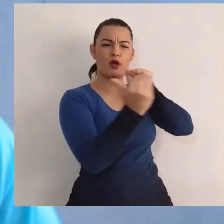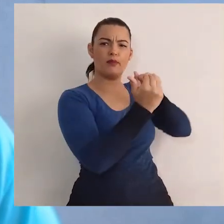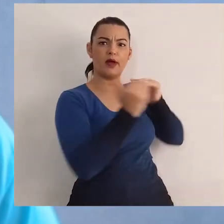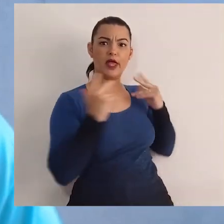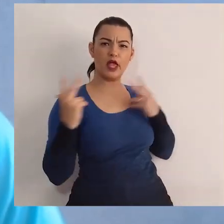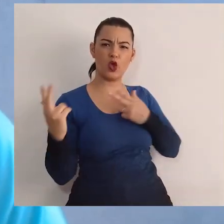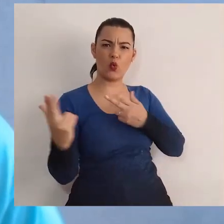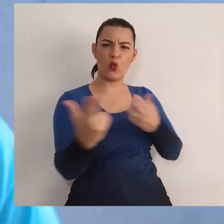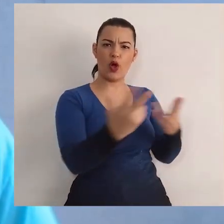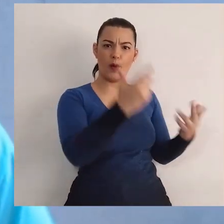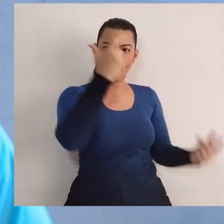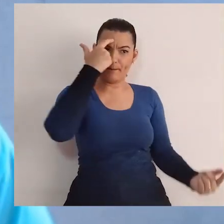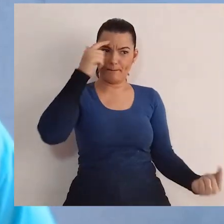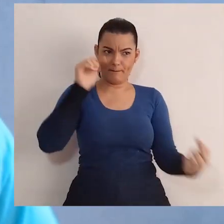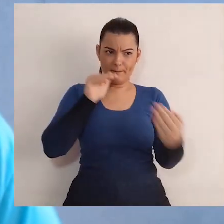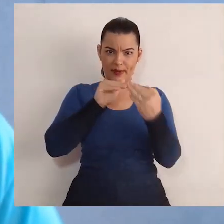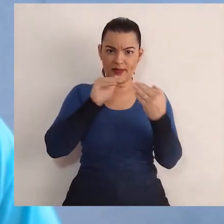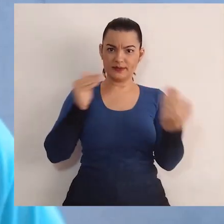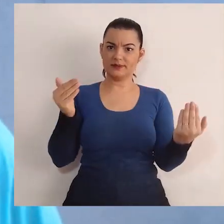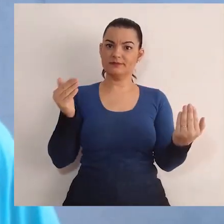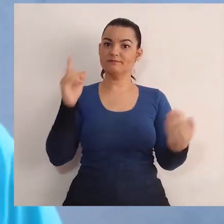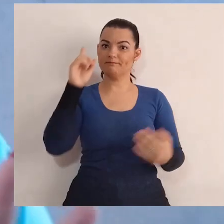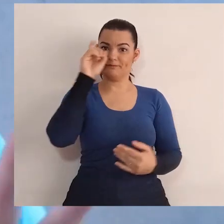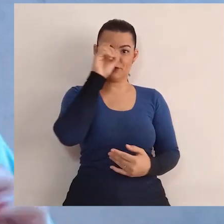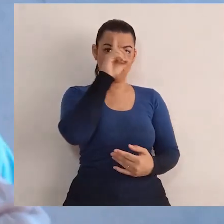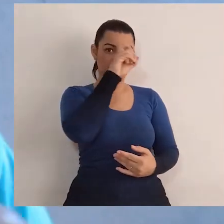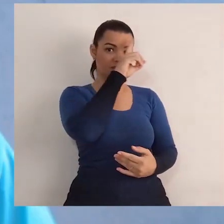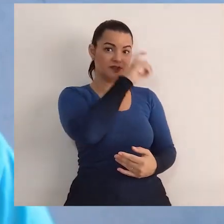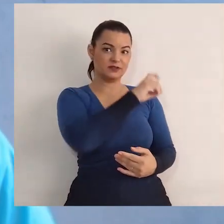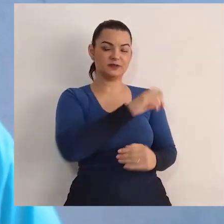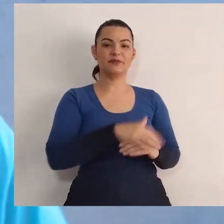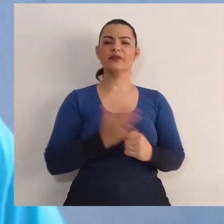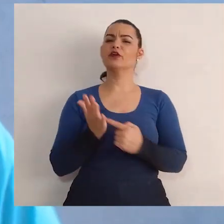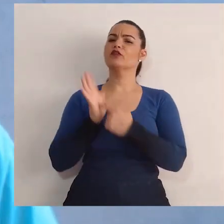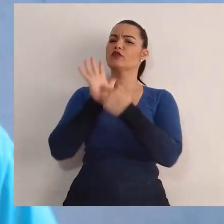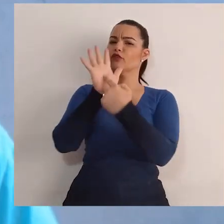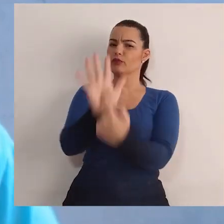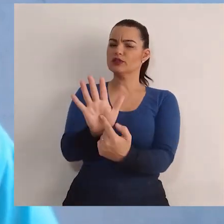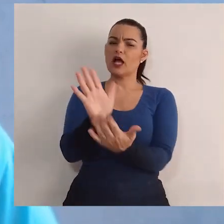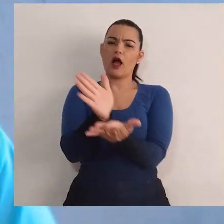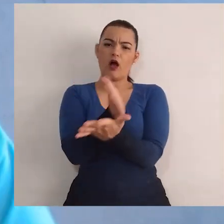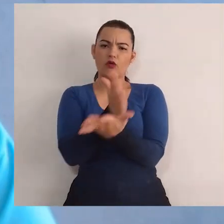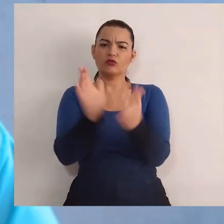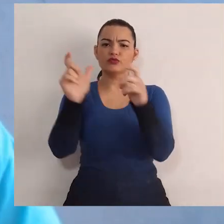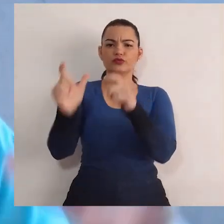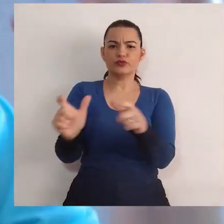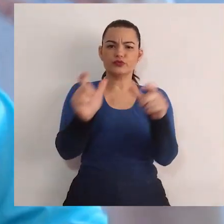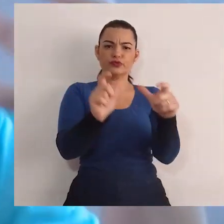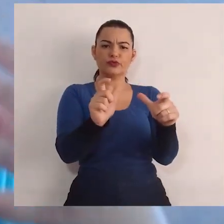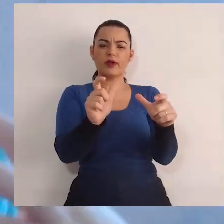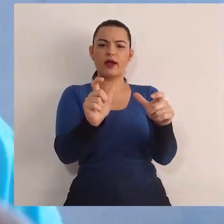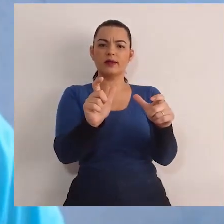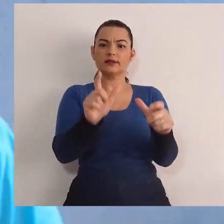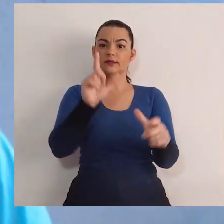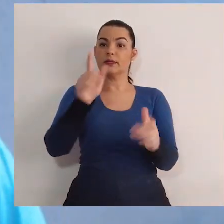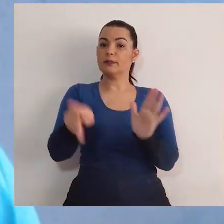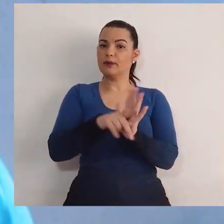Eu vou te desafiar agora. Eu vou te mostrar alguns espaços decisórios e você vai